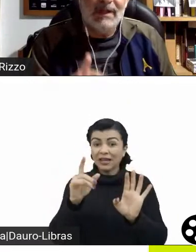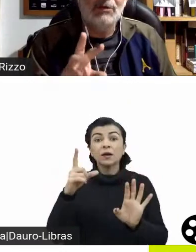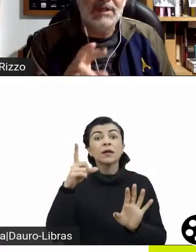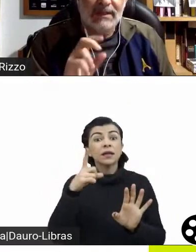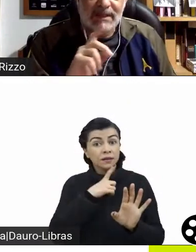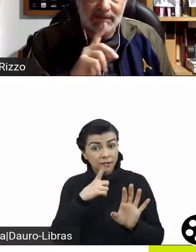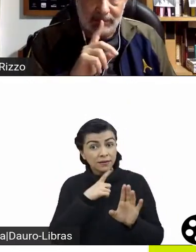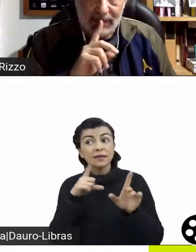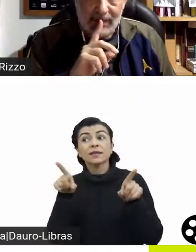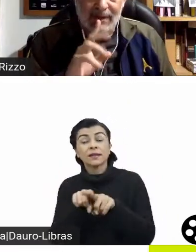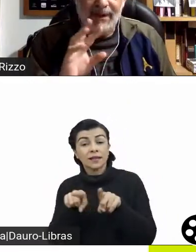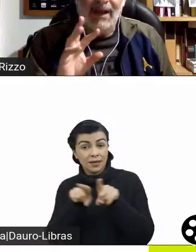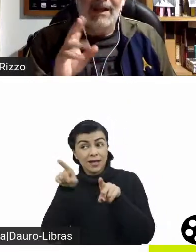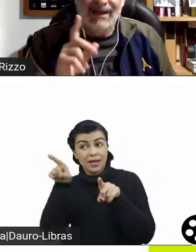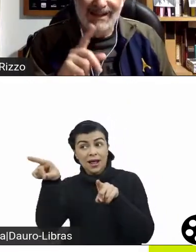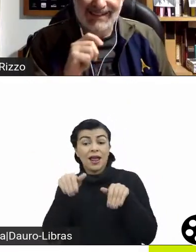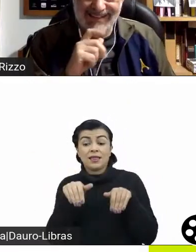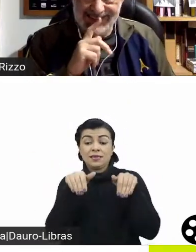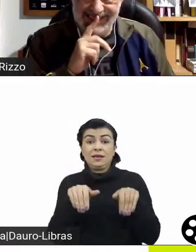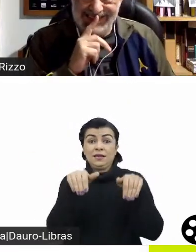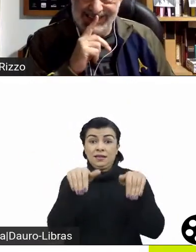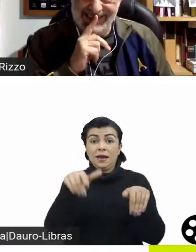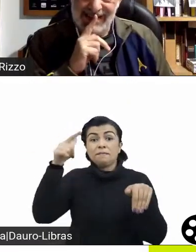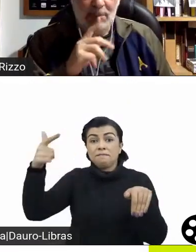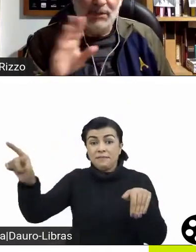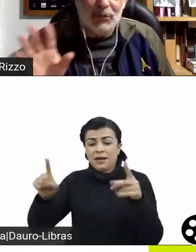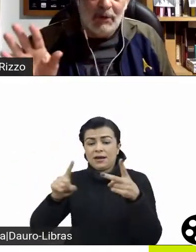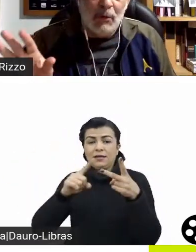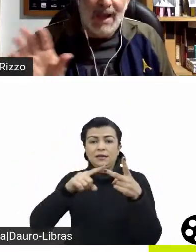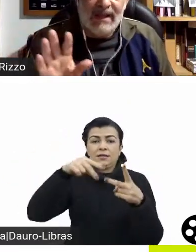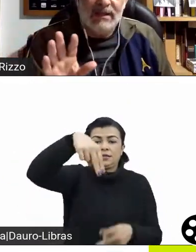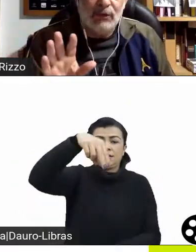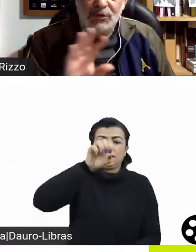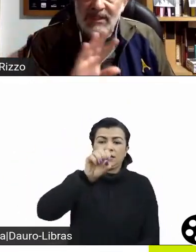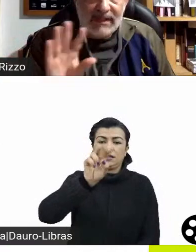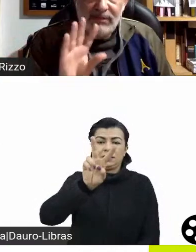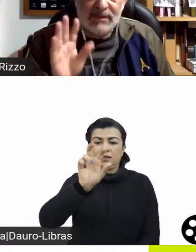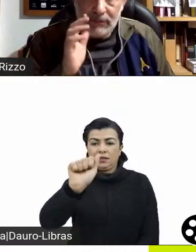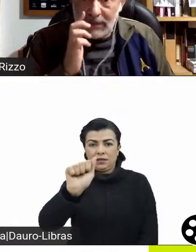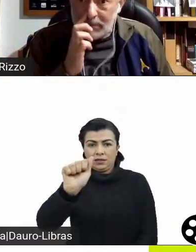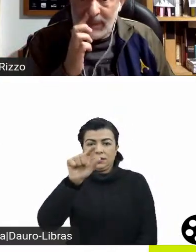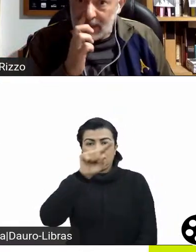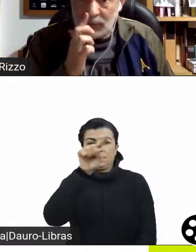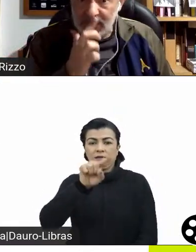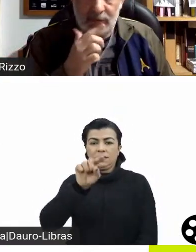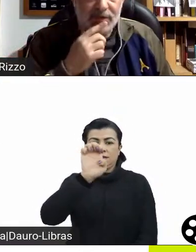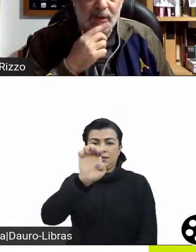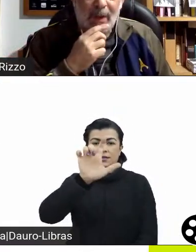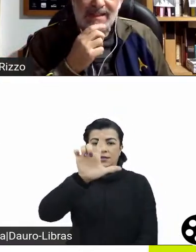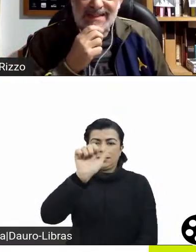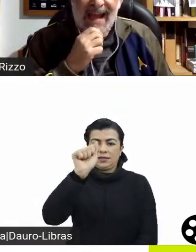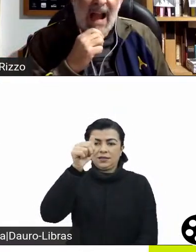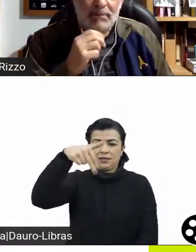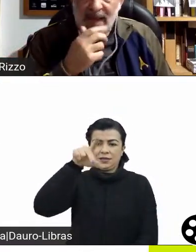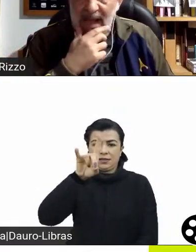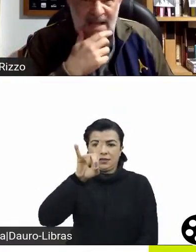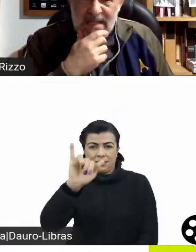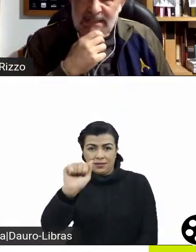Campion é neozelandesa. É, neozelandesa, exato, perdão. O pessoal em Wellington já está fazendo campanha contra você.